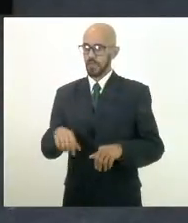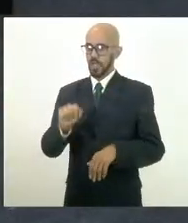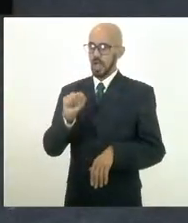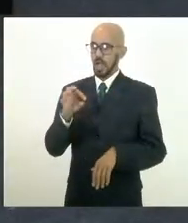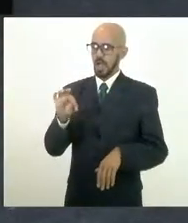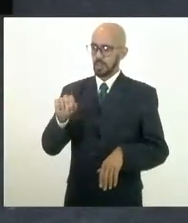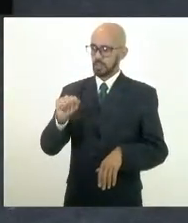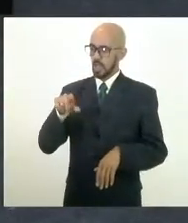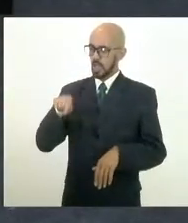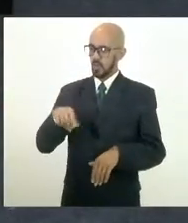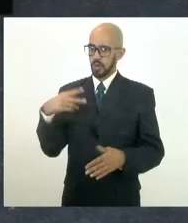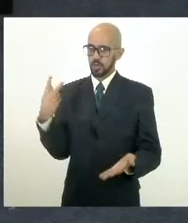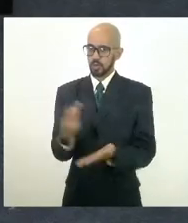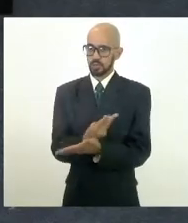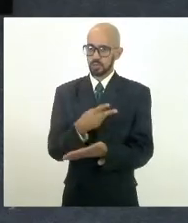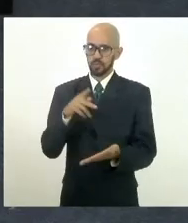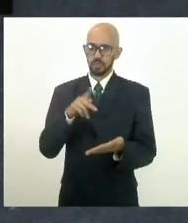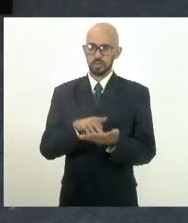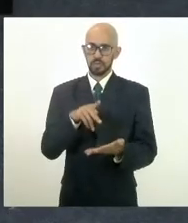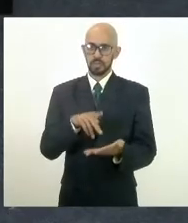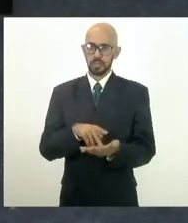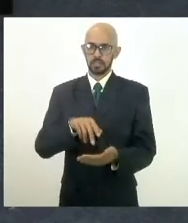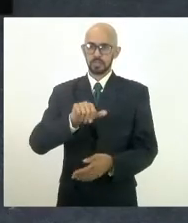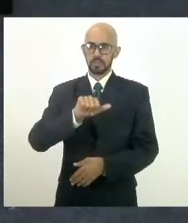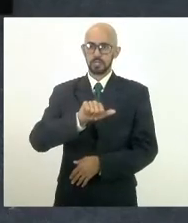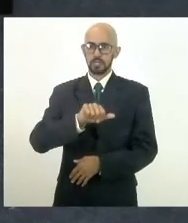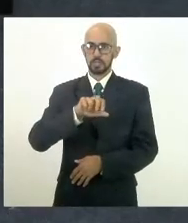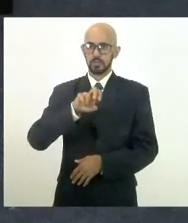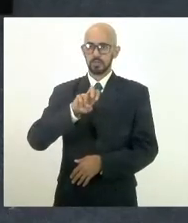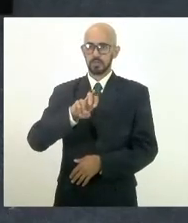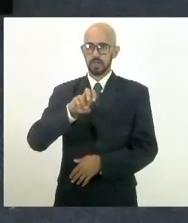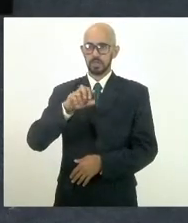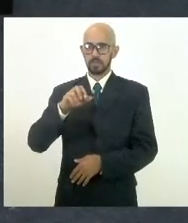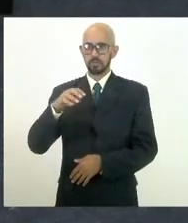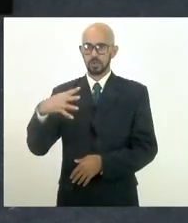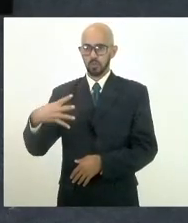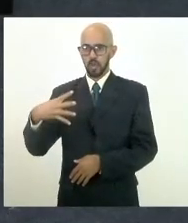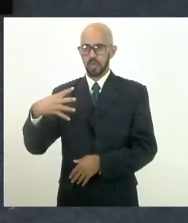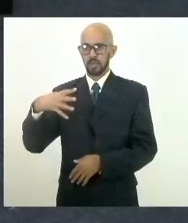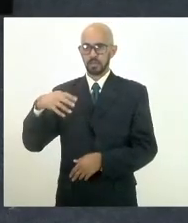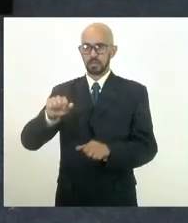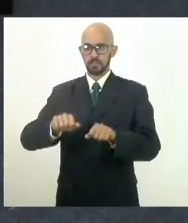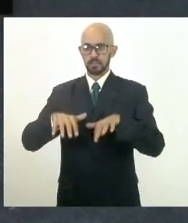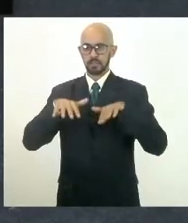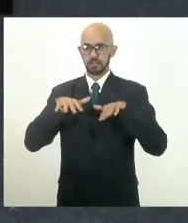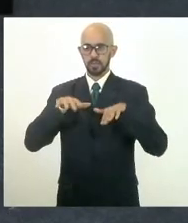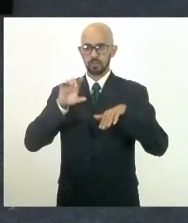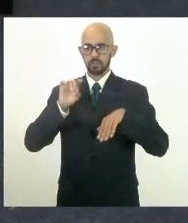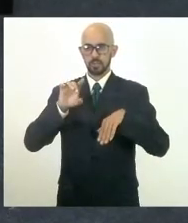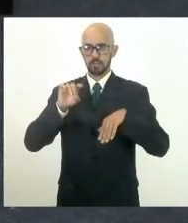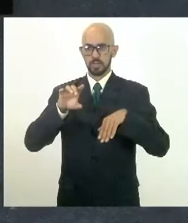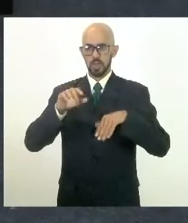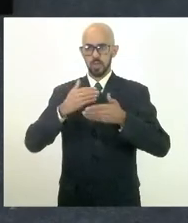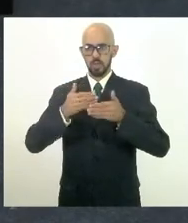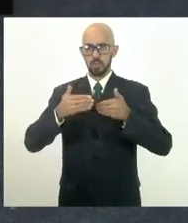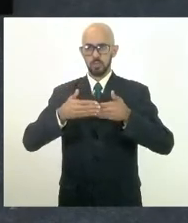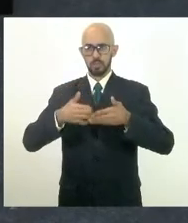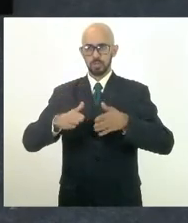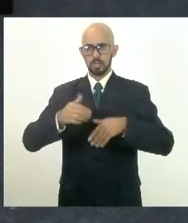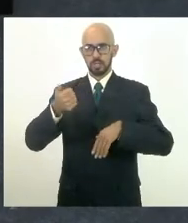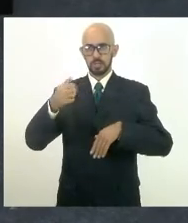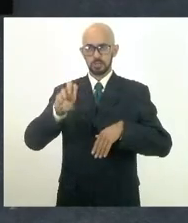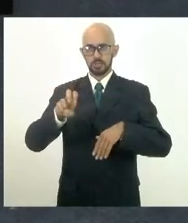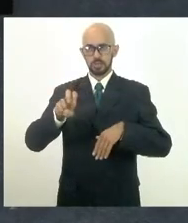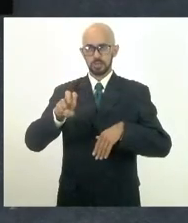reflete com exatidão ocorrido na 154ª sessão extraordinária, que, iniciada às 15 horas